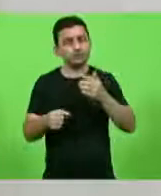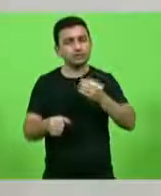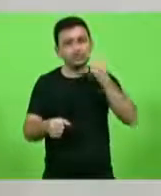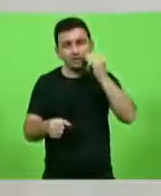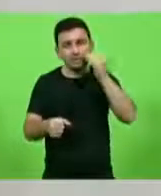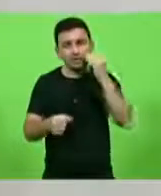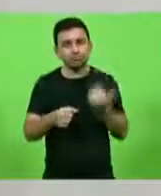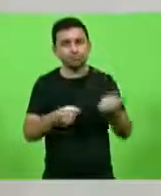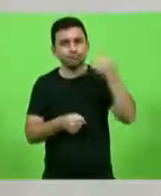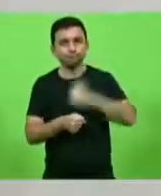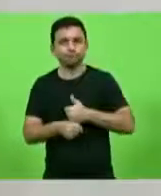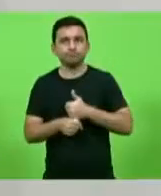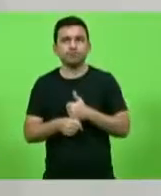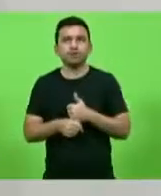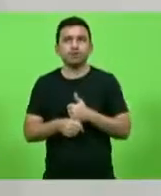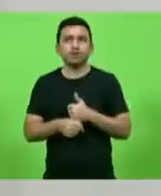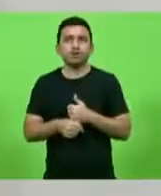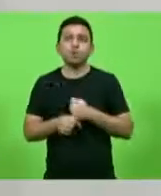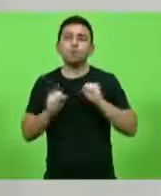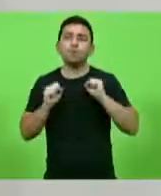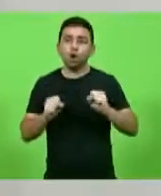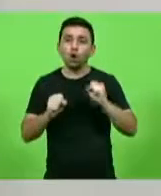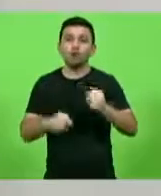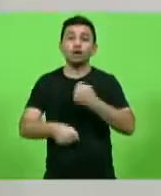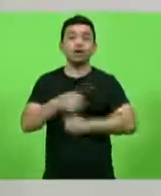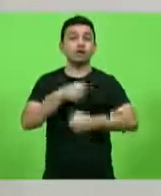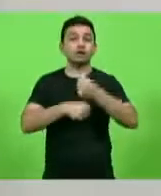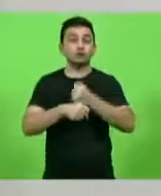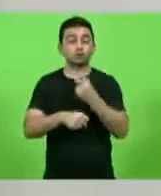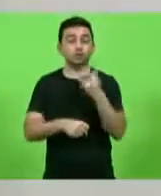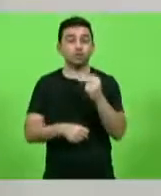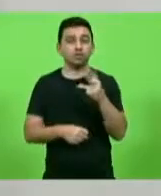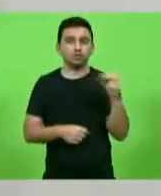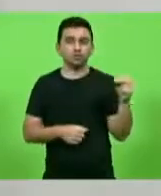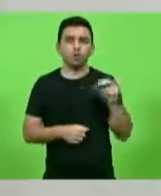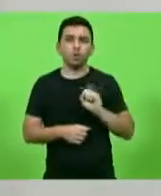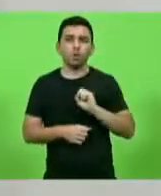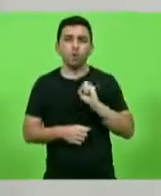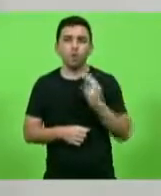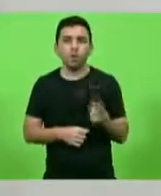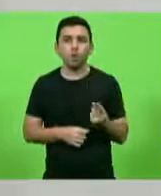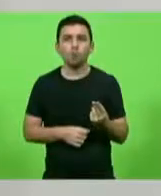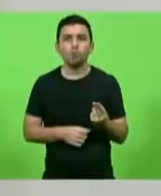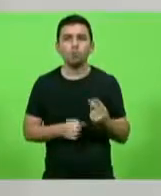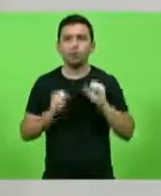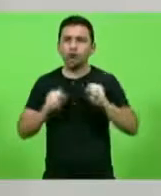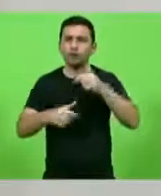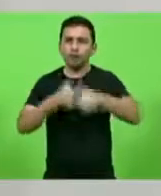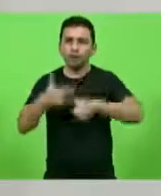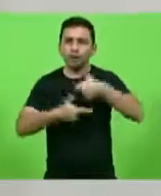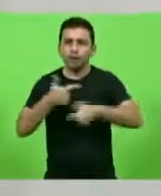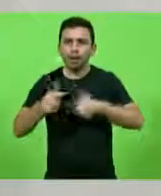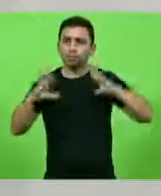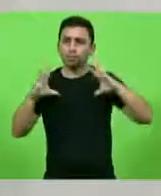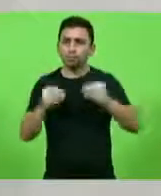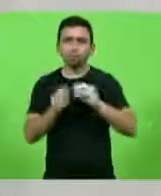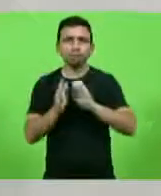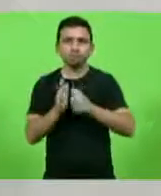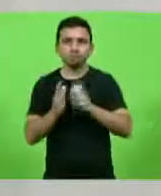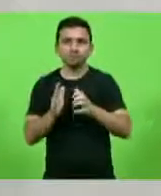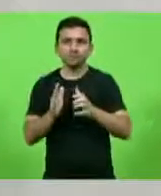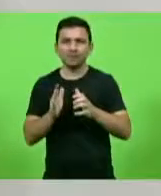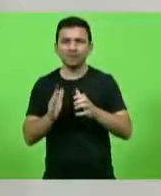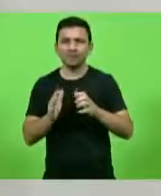antes a eleição, ainda seria no ano de 2020, ou a sua opção será trabalhar com todos os partidos e não ter mais